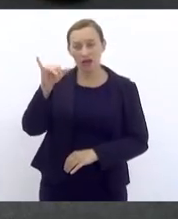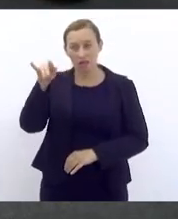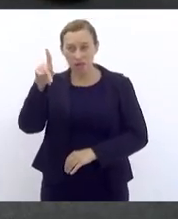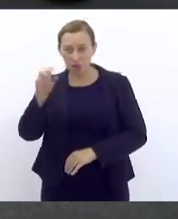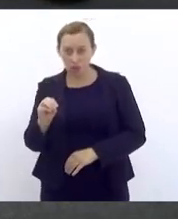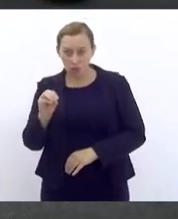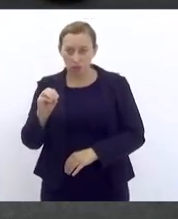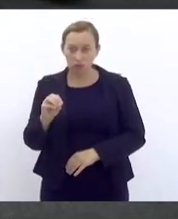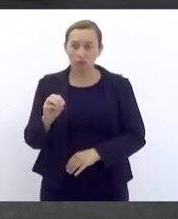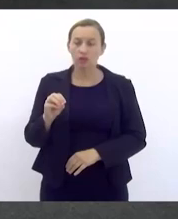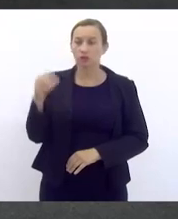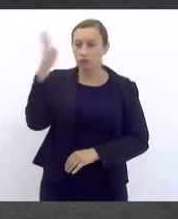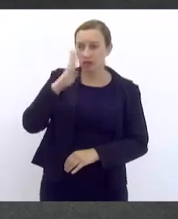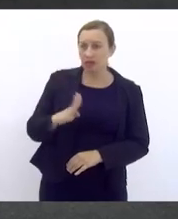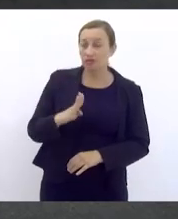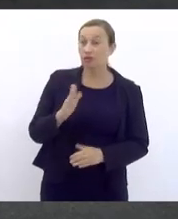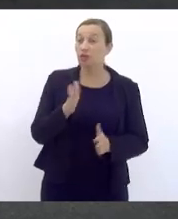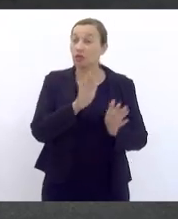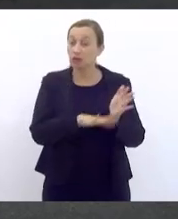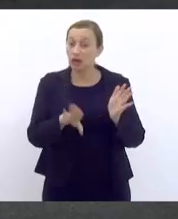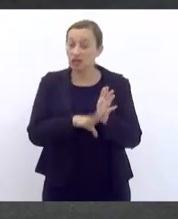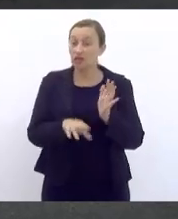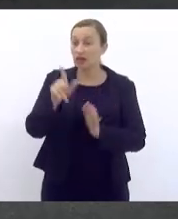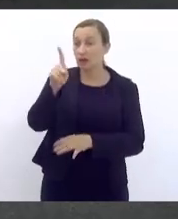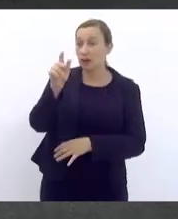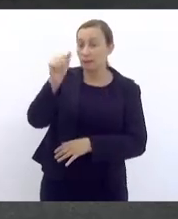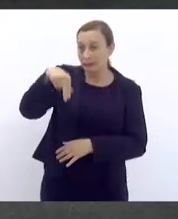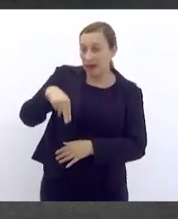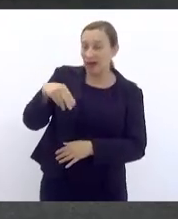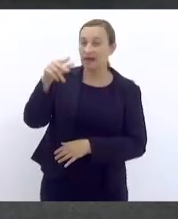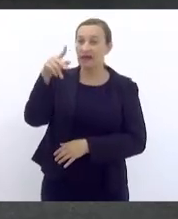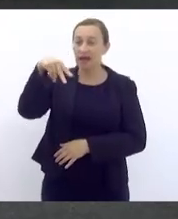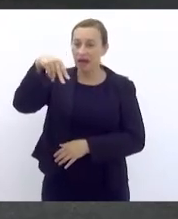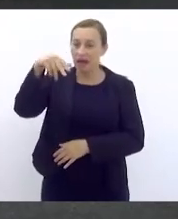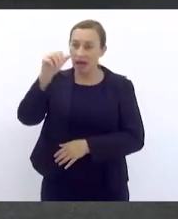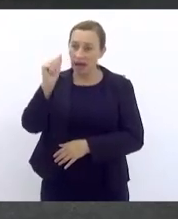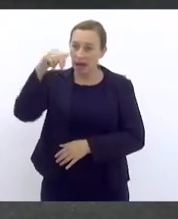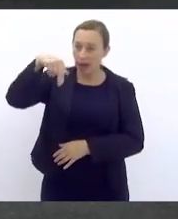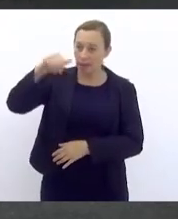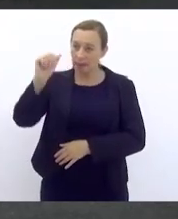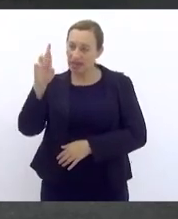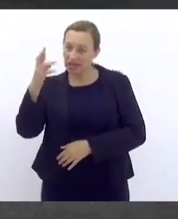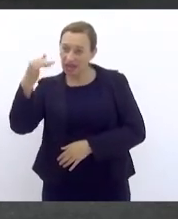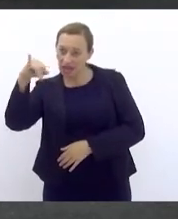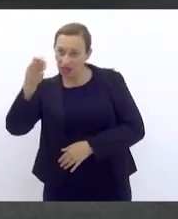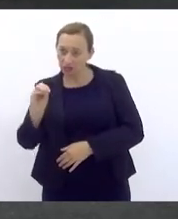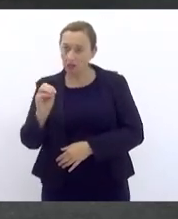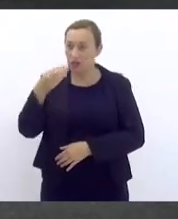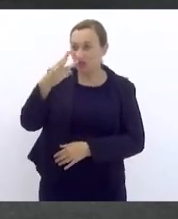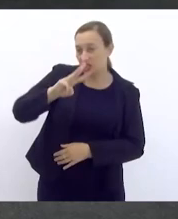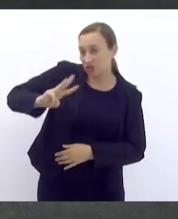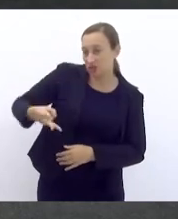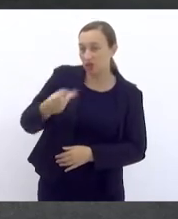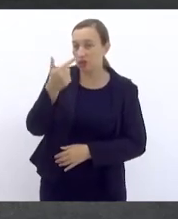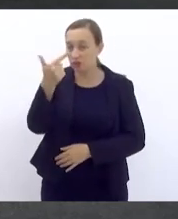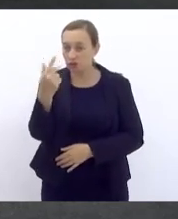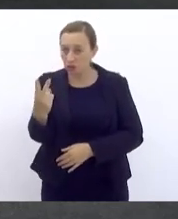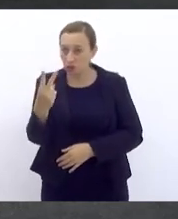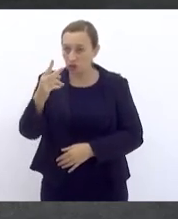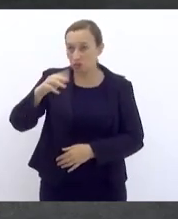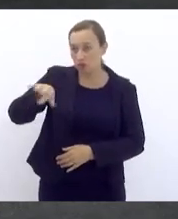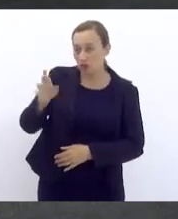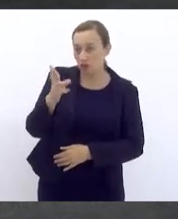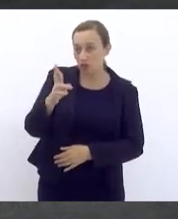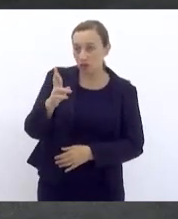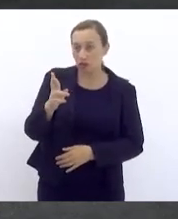no Pan-Americano de 2007, 3,2 bilhões que é ajustado para hoje, são